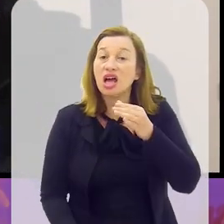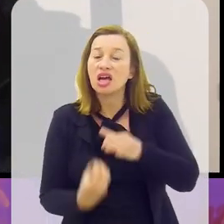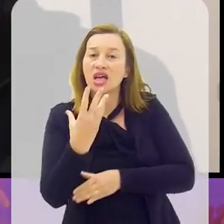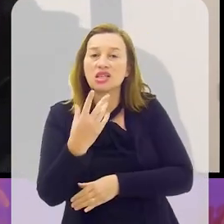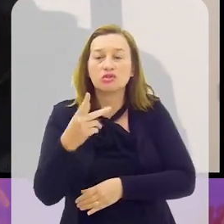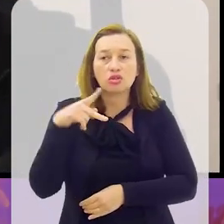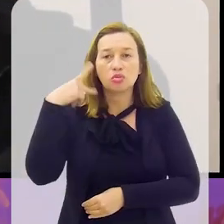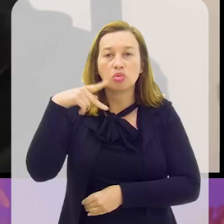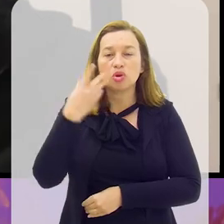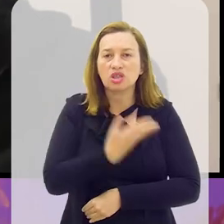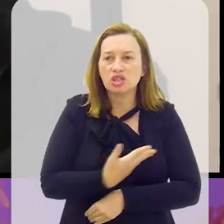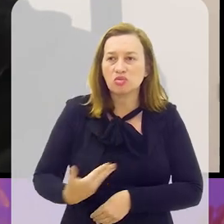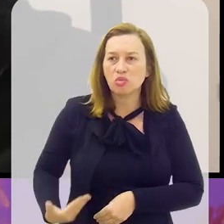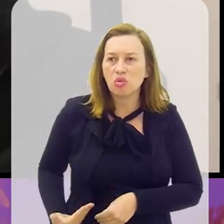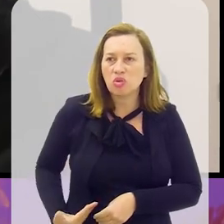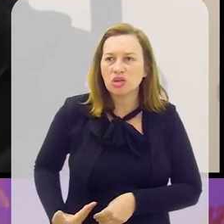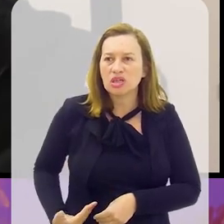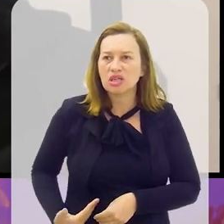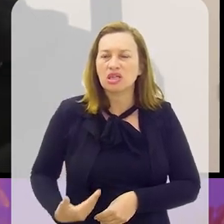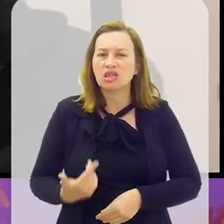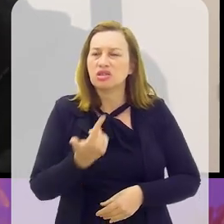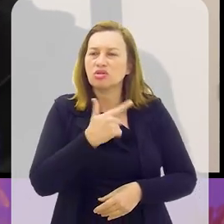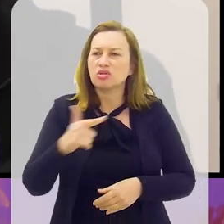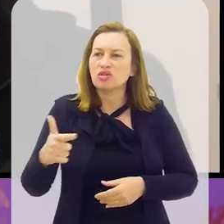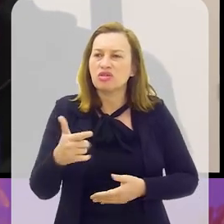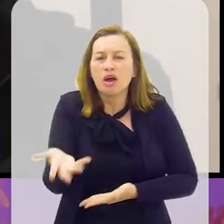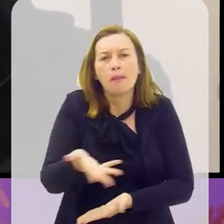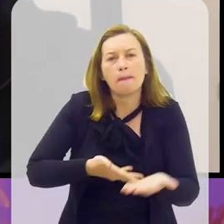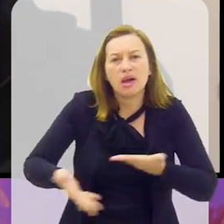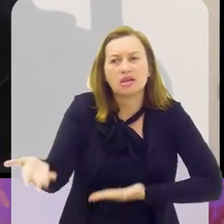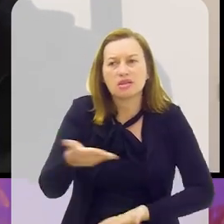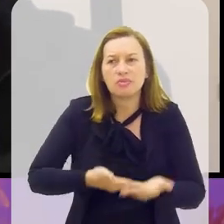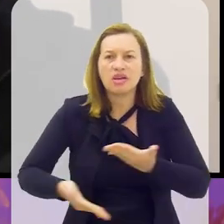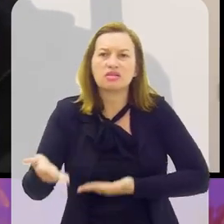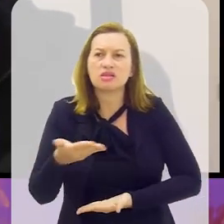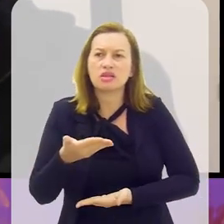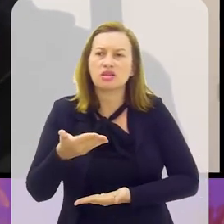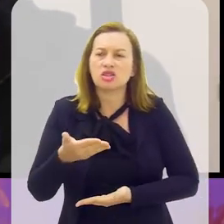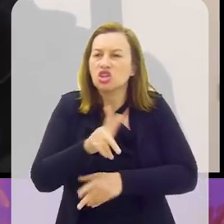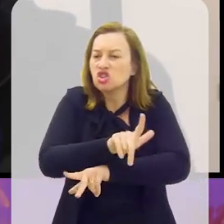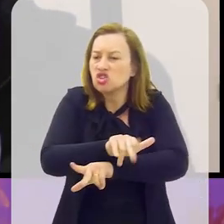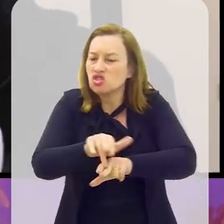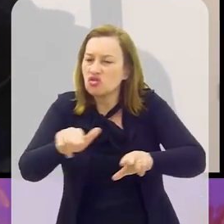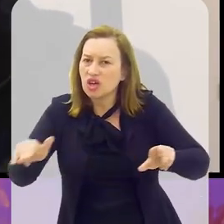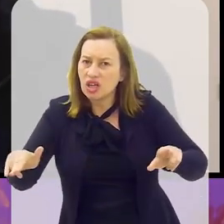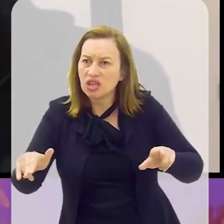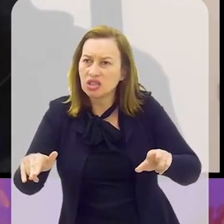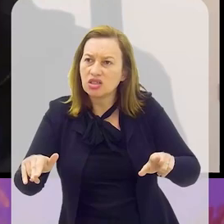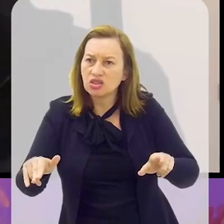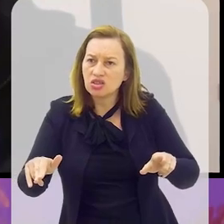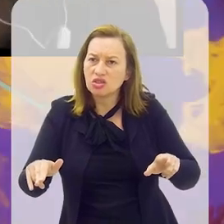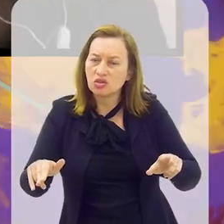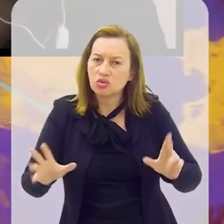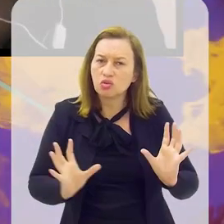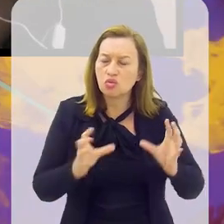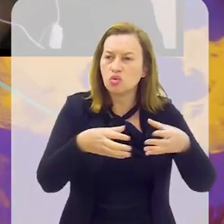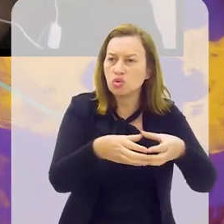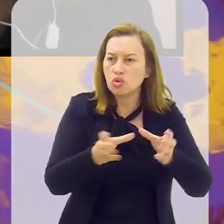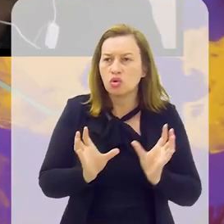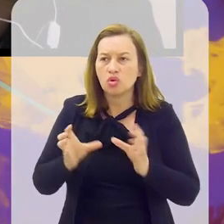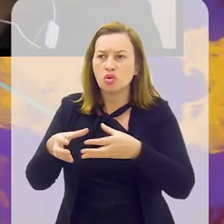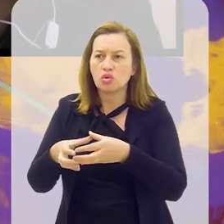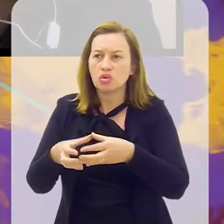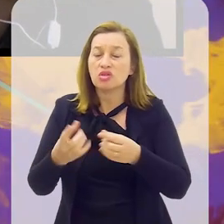na criação de políticas públicas, né? Sem a participação dos diferentes atores que, de alguma